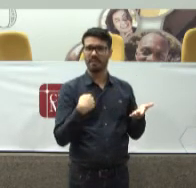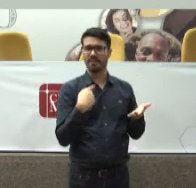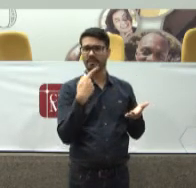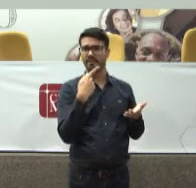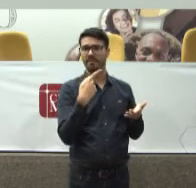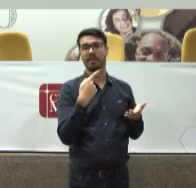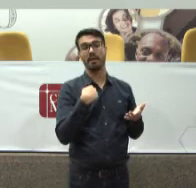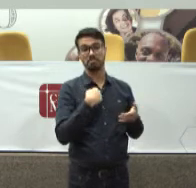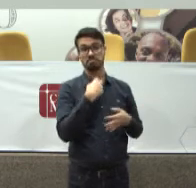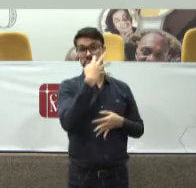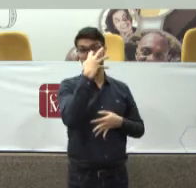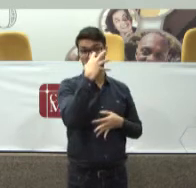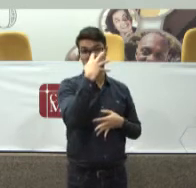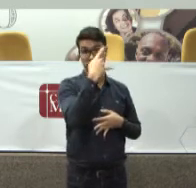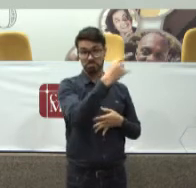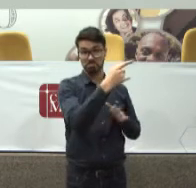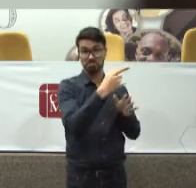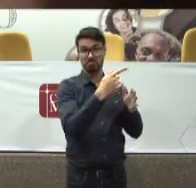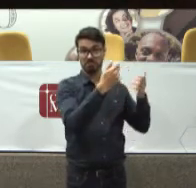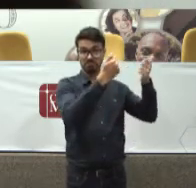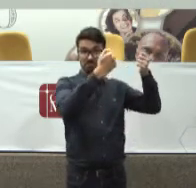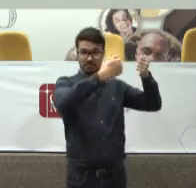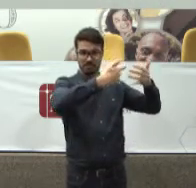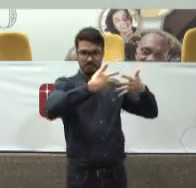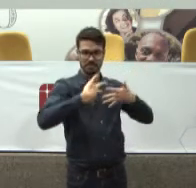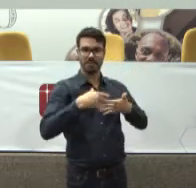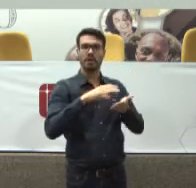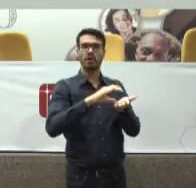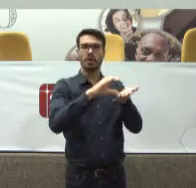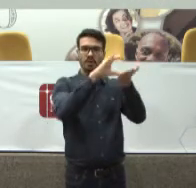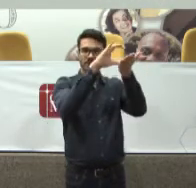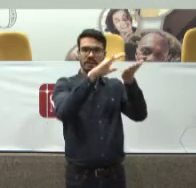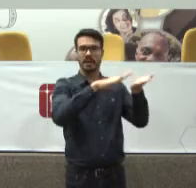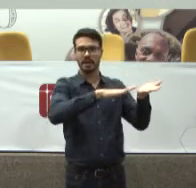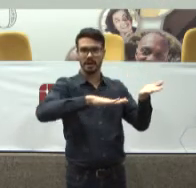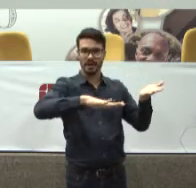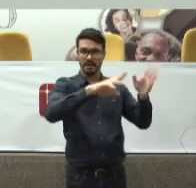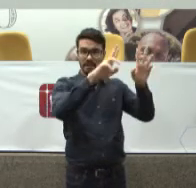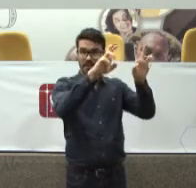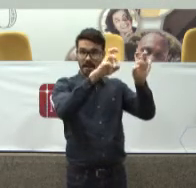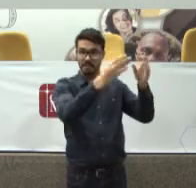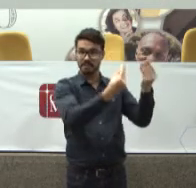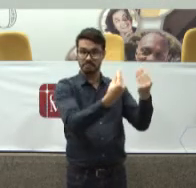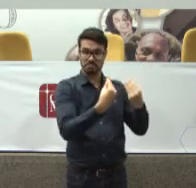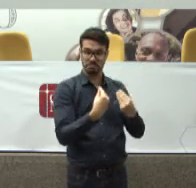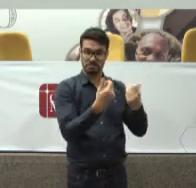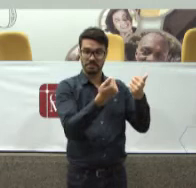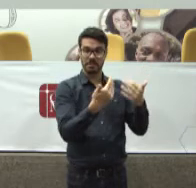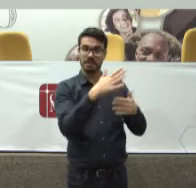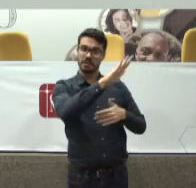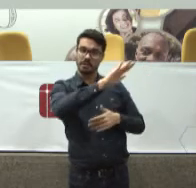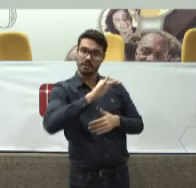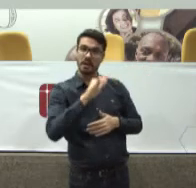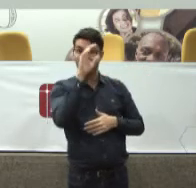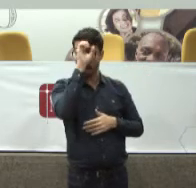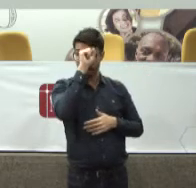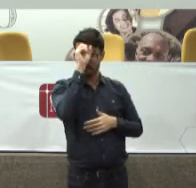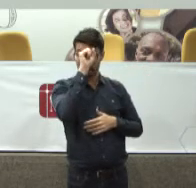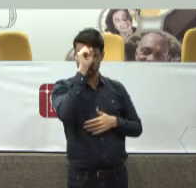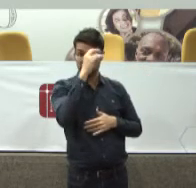eu ouço O que esses conselhos têm Sobre uma determinada matéria Chamo para conversar Para aprender